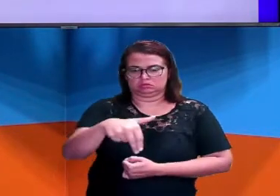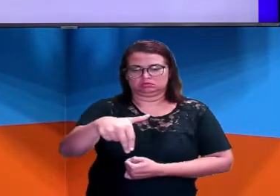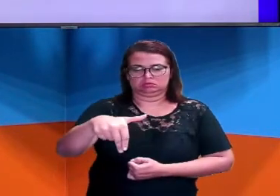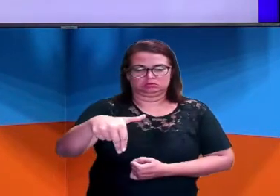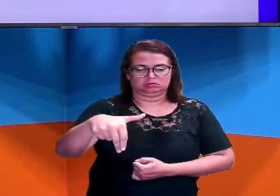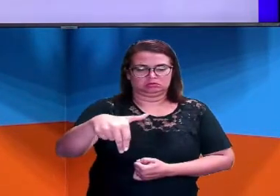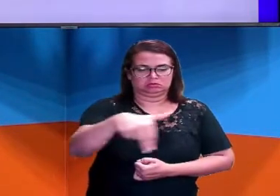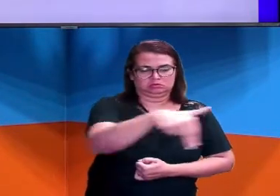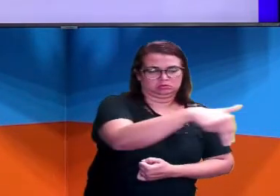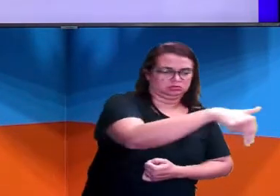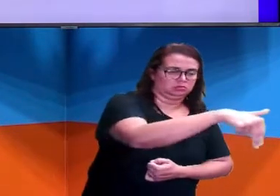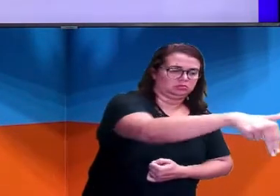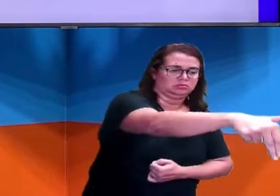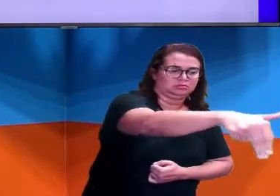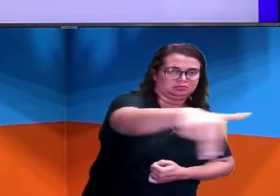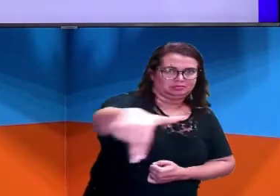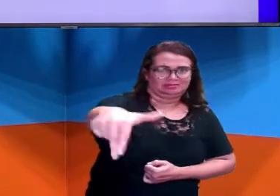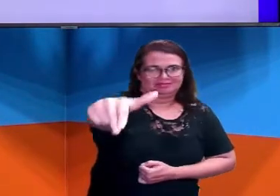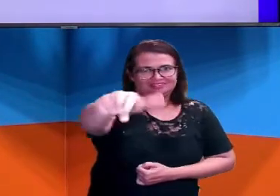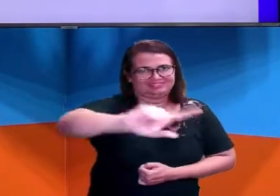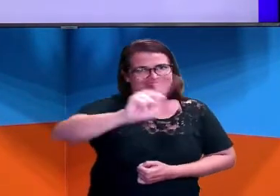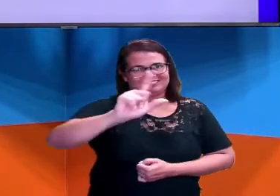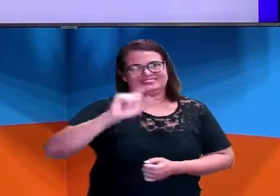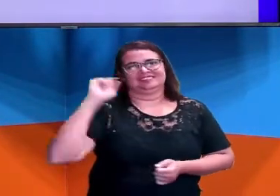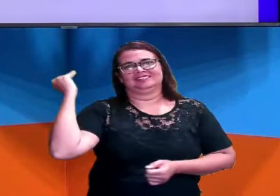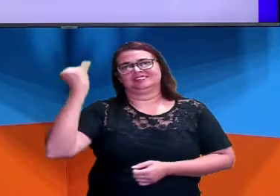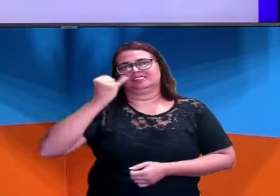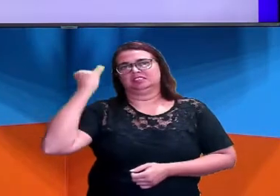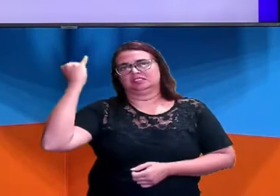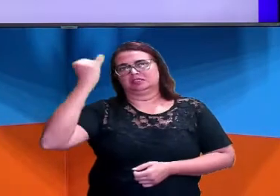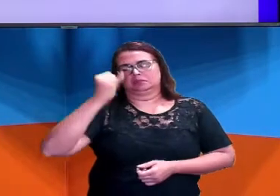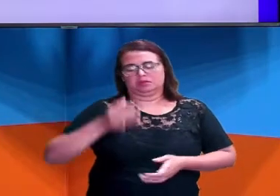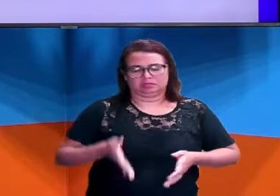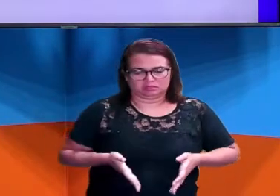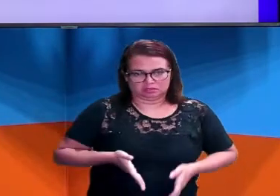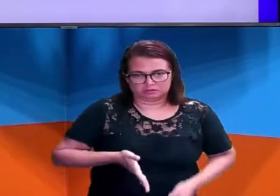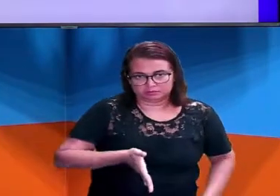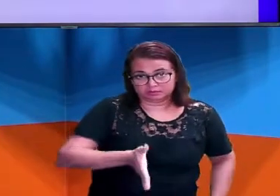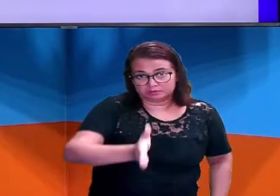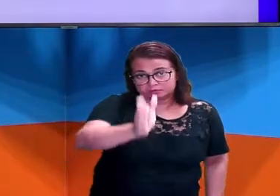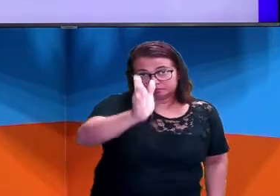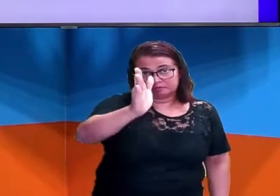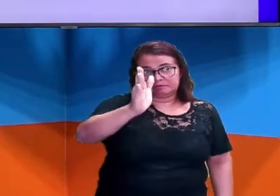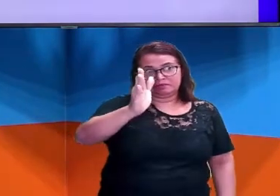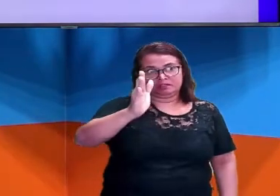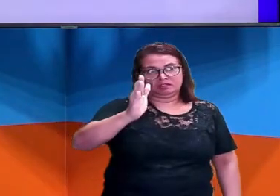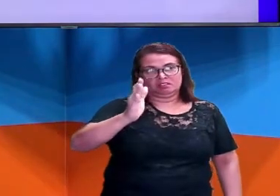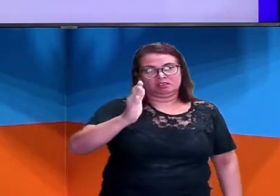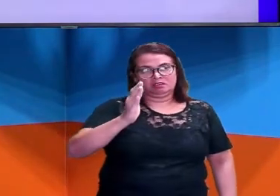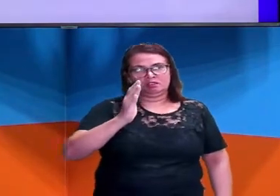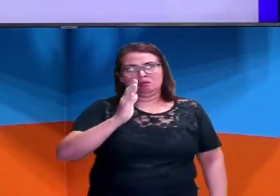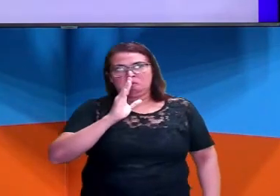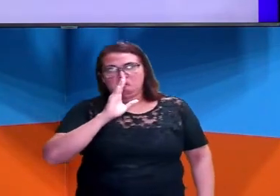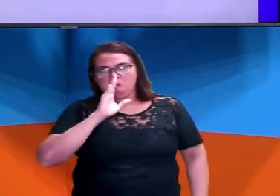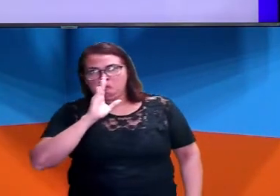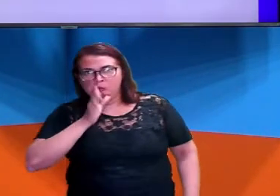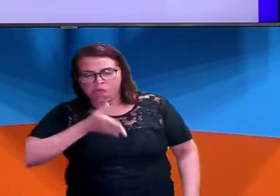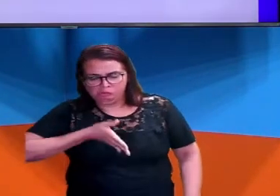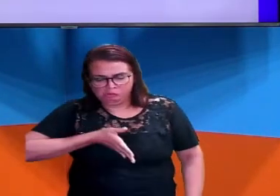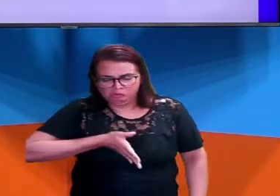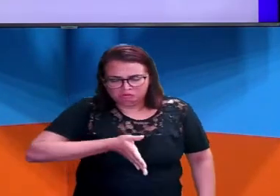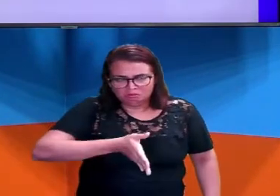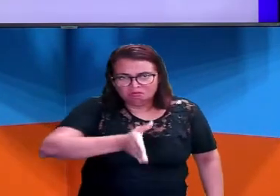ligar na questão da linha reta nesses dois pontos. Toda trajetória em linha reta apresenta direção.